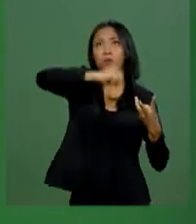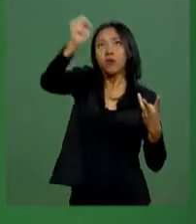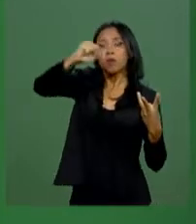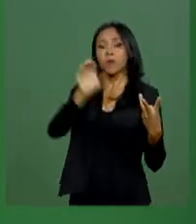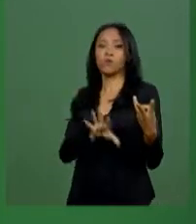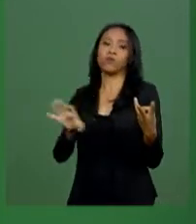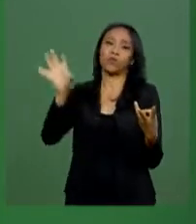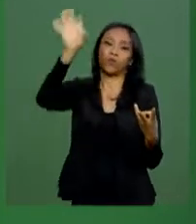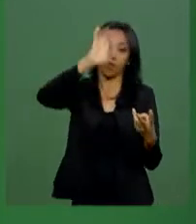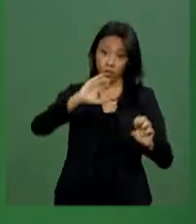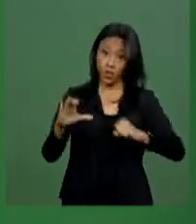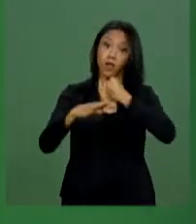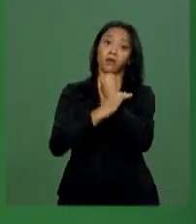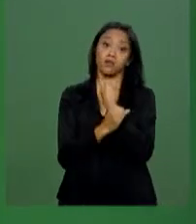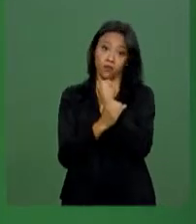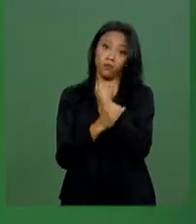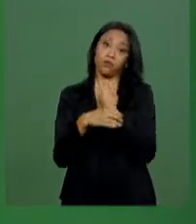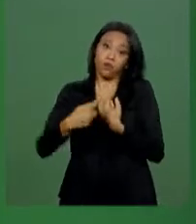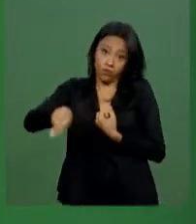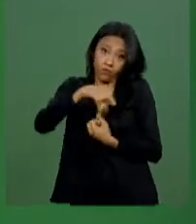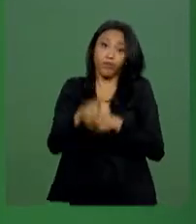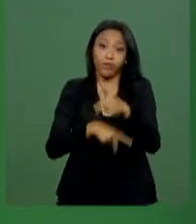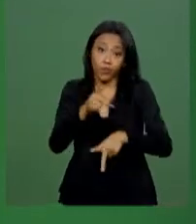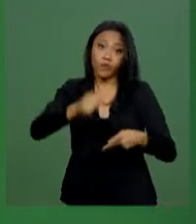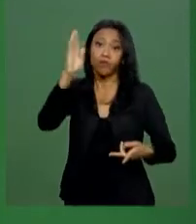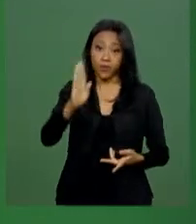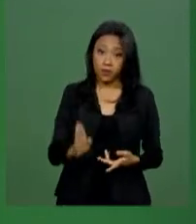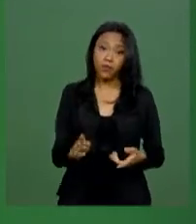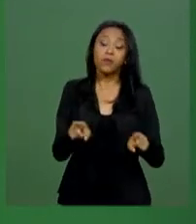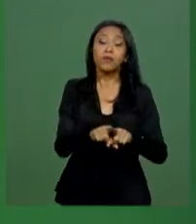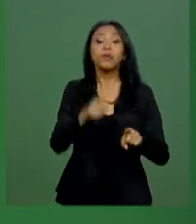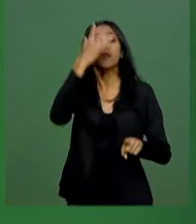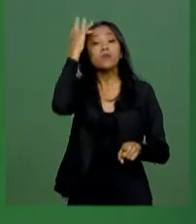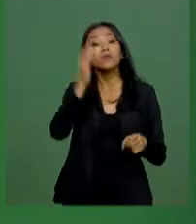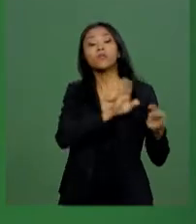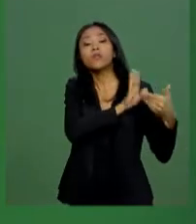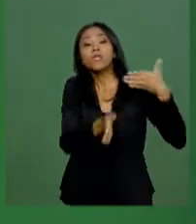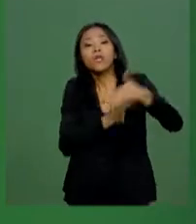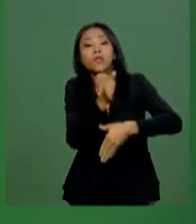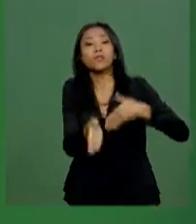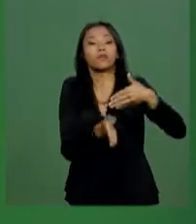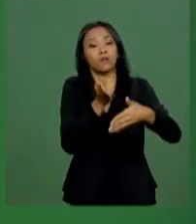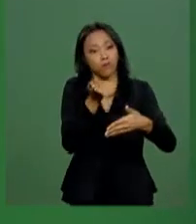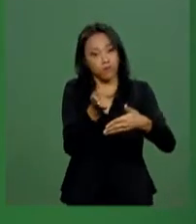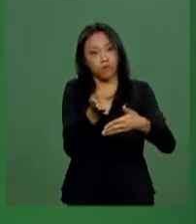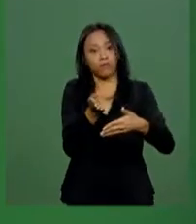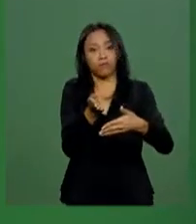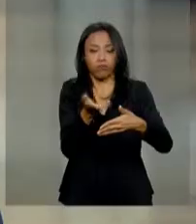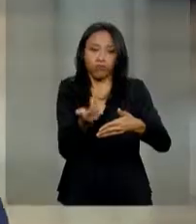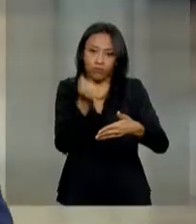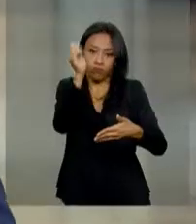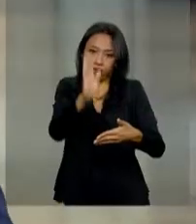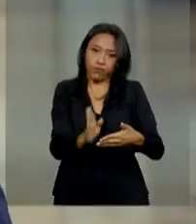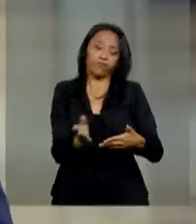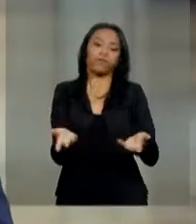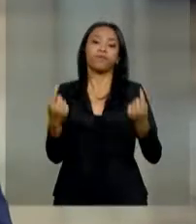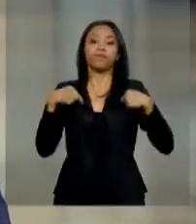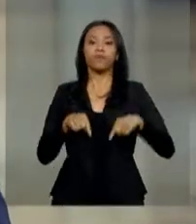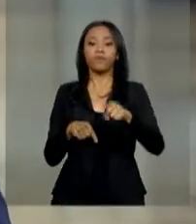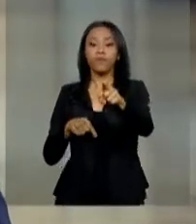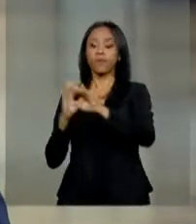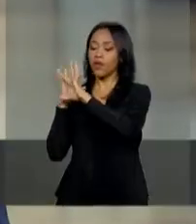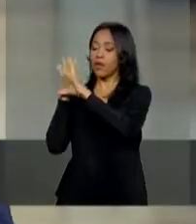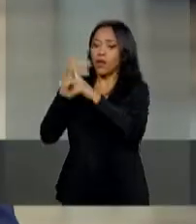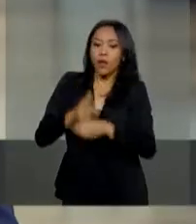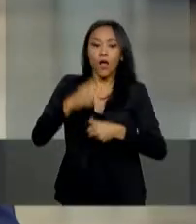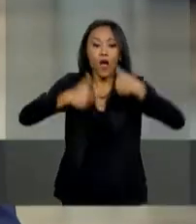garantir a segurança da nossa população e dos migrantes, como um fator de dignidade da pessoa humana. De acordo com o balanço da